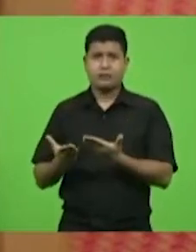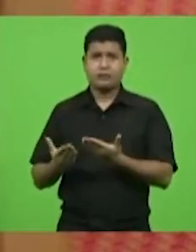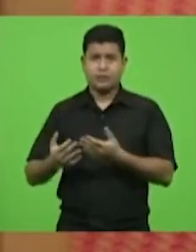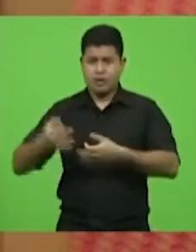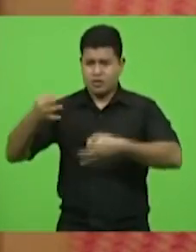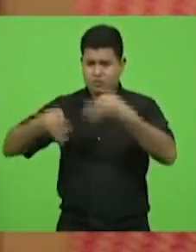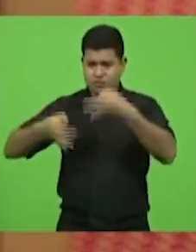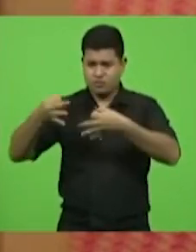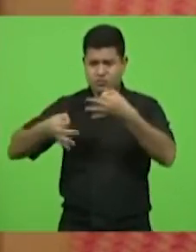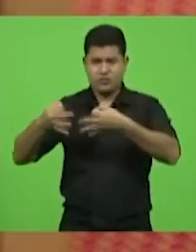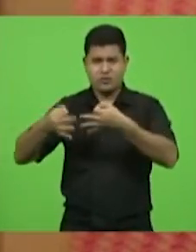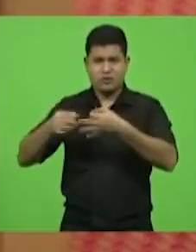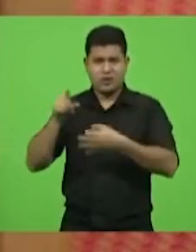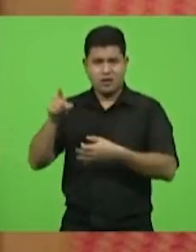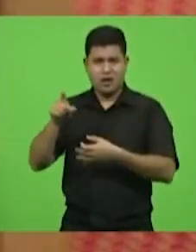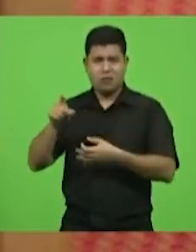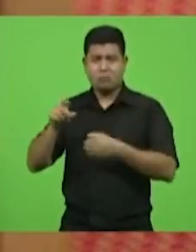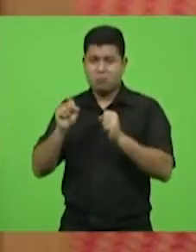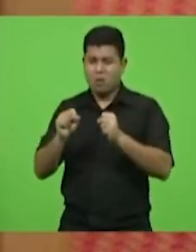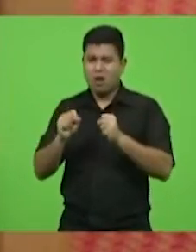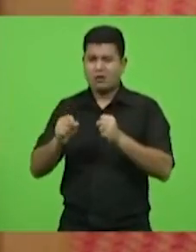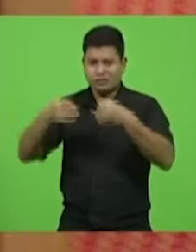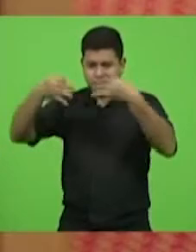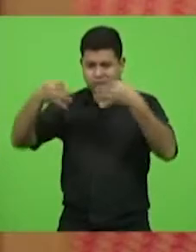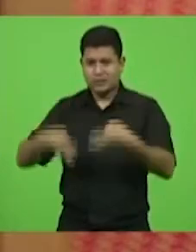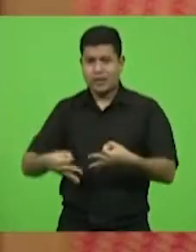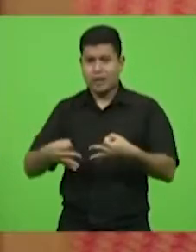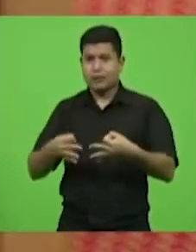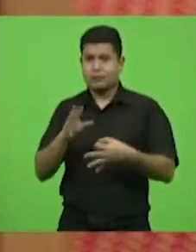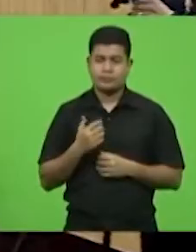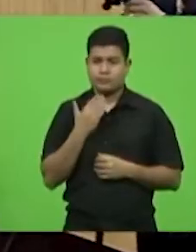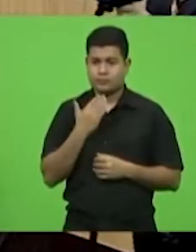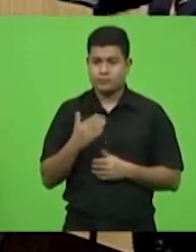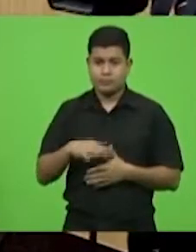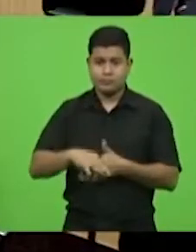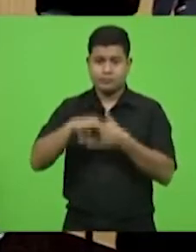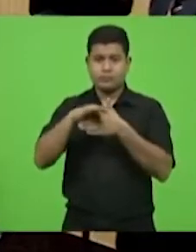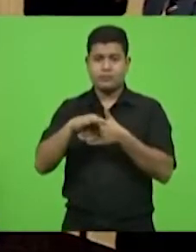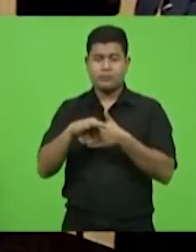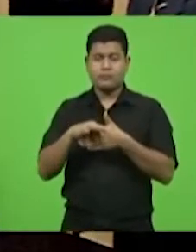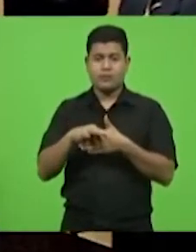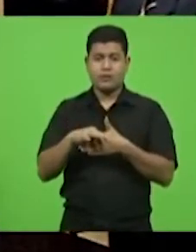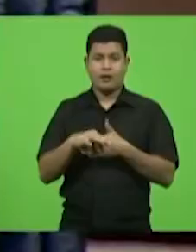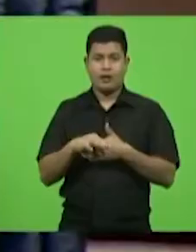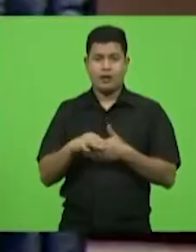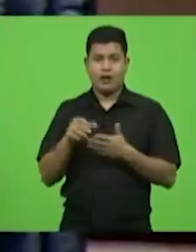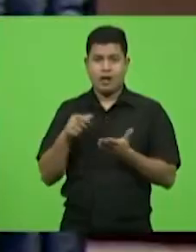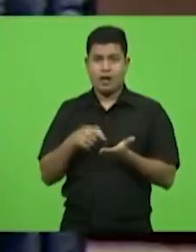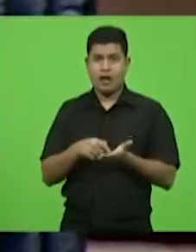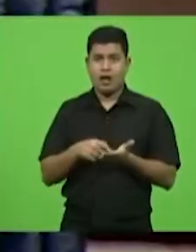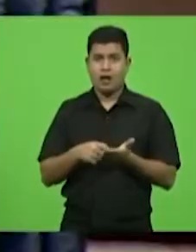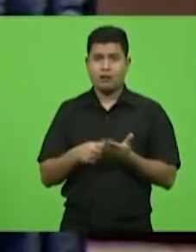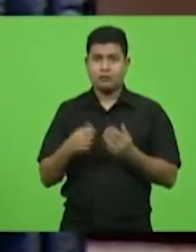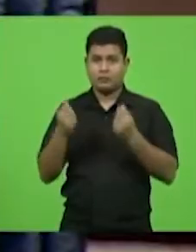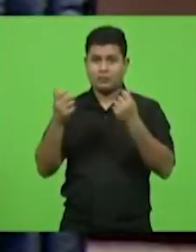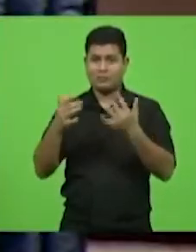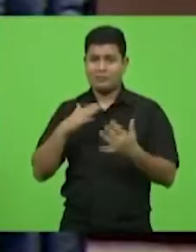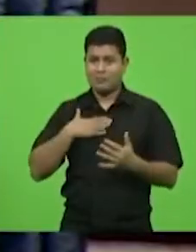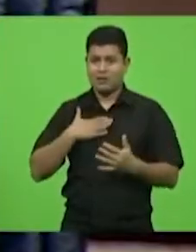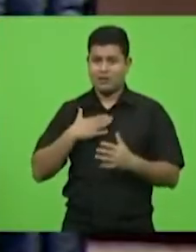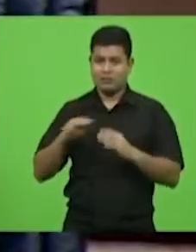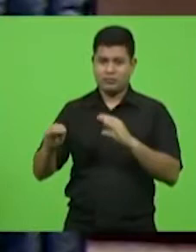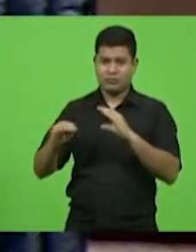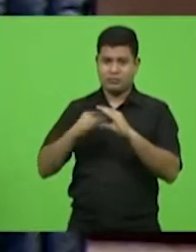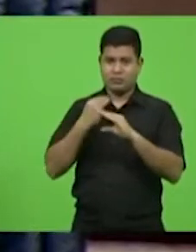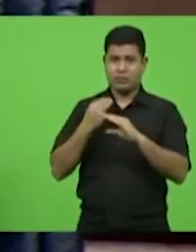justa e o quanto ela pode ser usada com maldade. Eu recebi aqui, deputado Júlio, uma mensagem de um dos mais